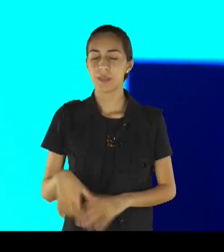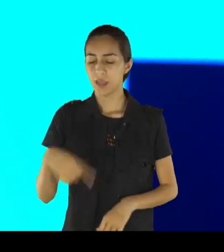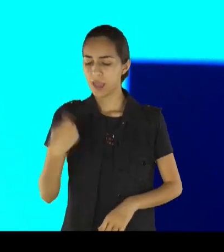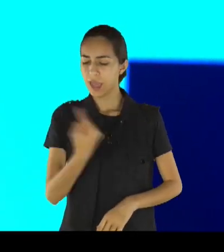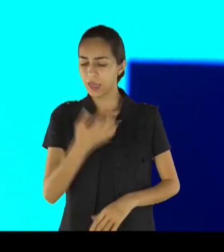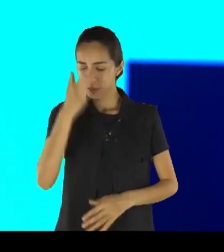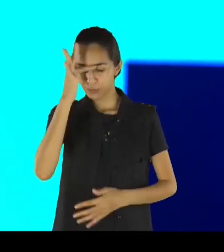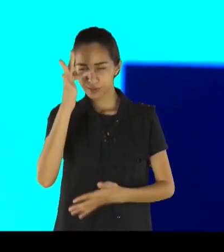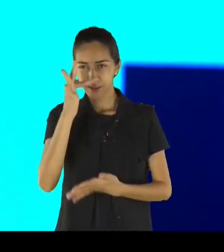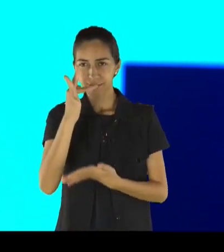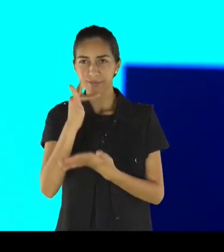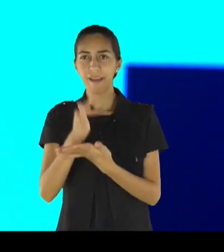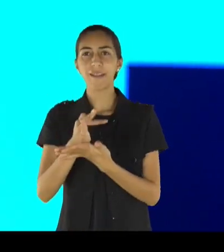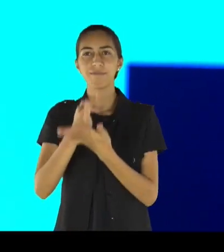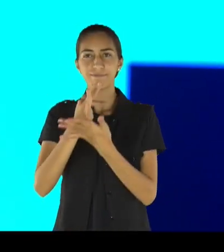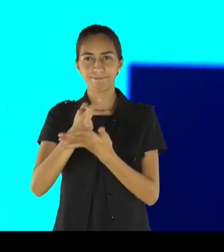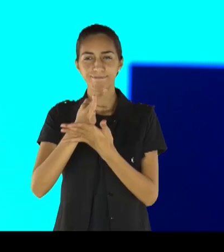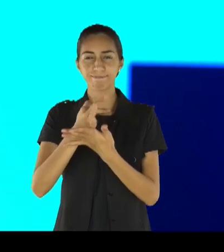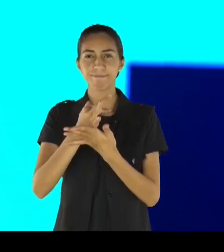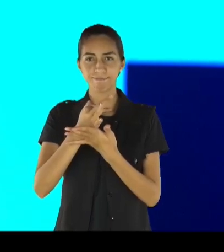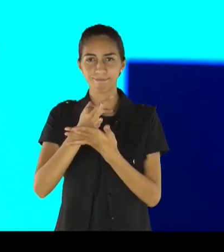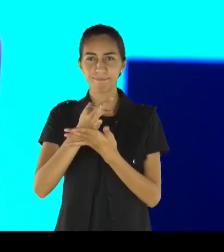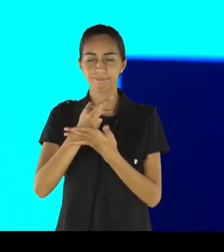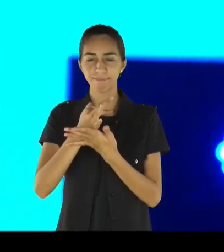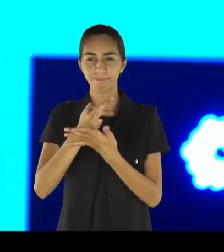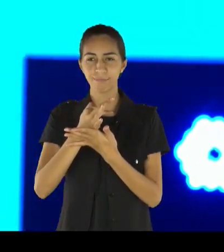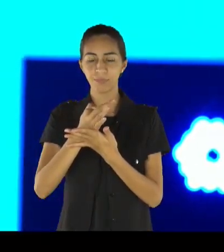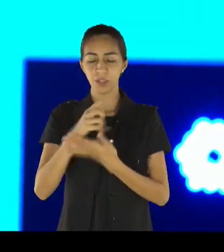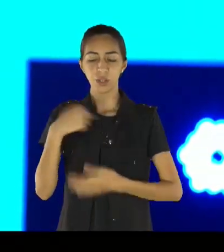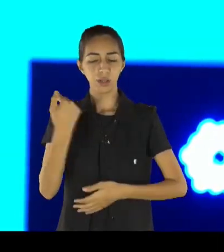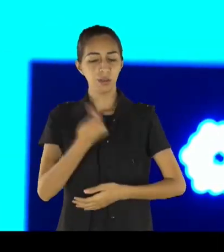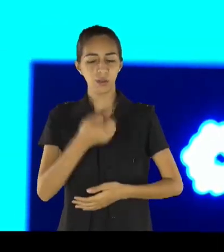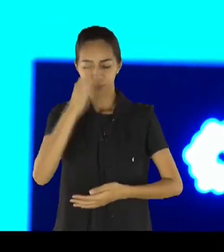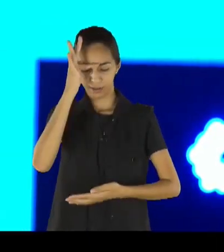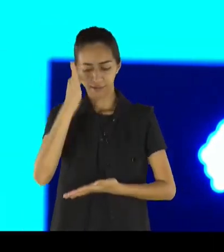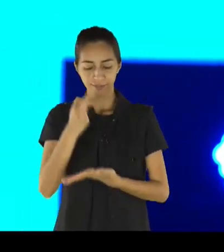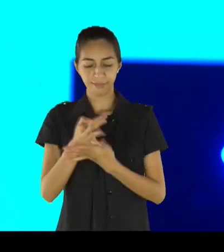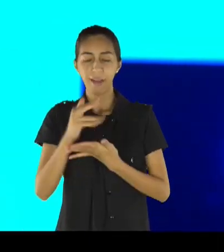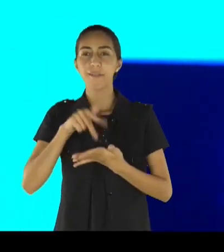move o coração de Deus, e a gente sai de qualquer situação,